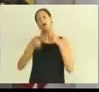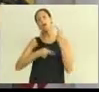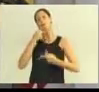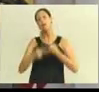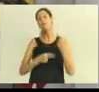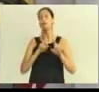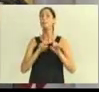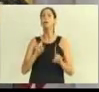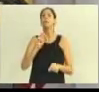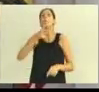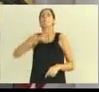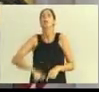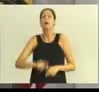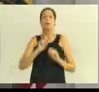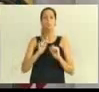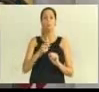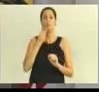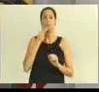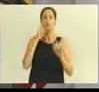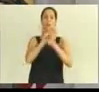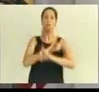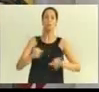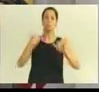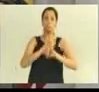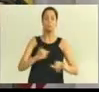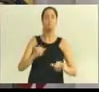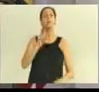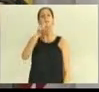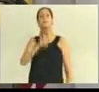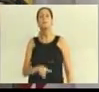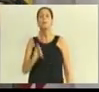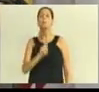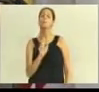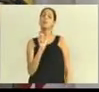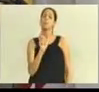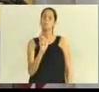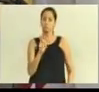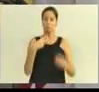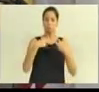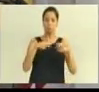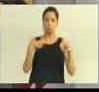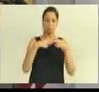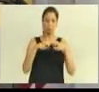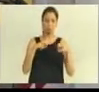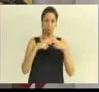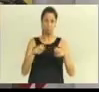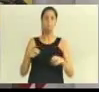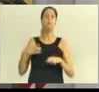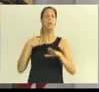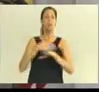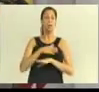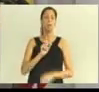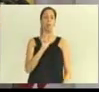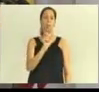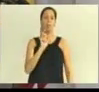Piracicabana, o valor que foi acreditado no cartão SIGA, quem utiliza o cartão SIGA que está passando lá nos ônibus da Piracicabana, saiba que o dinheiro não está